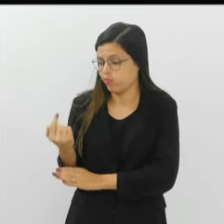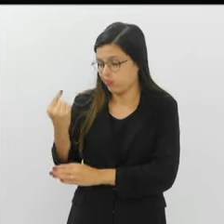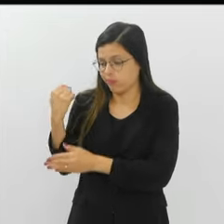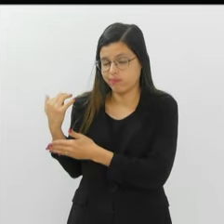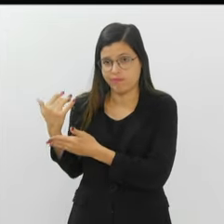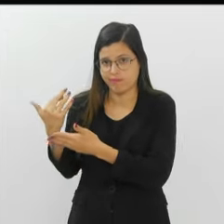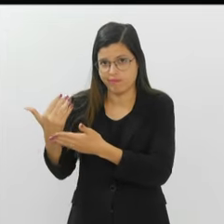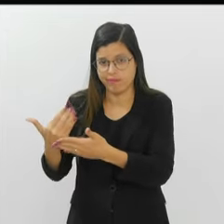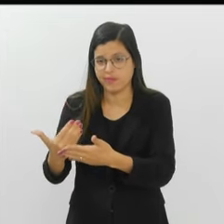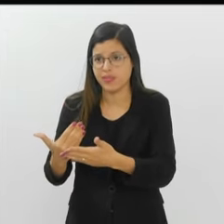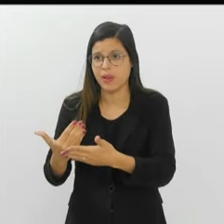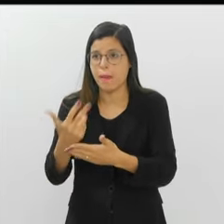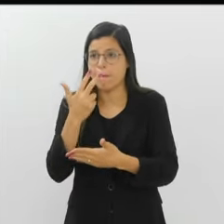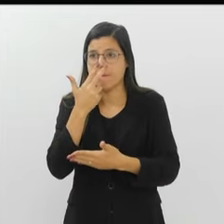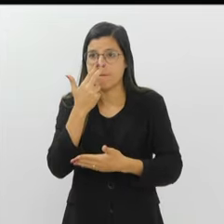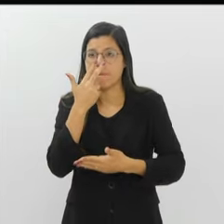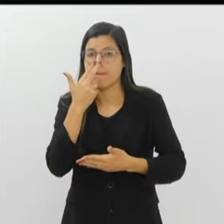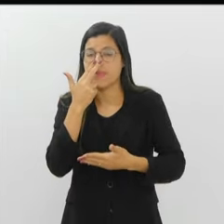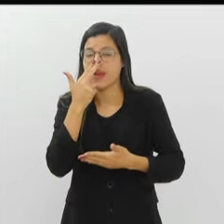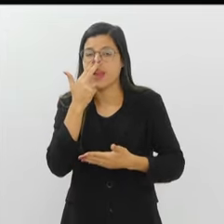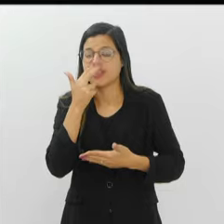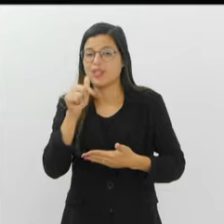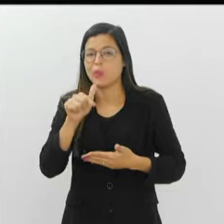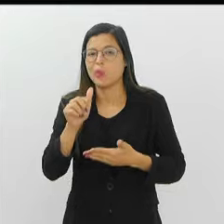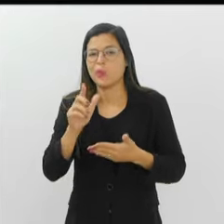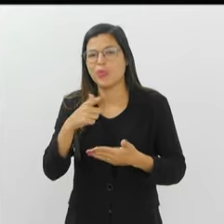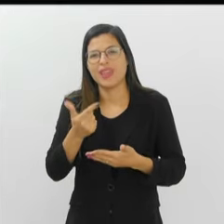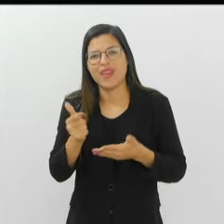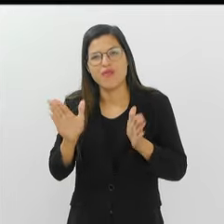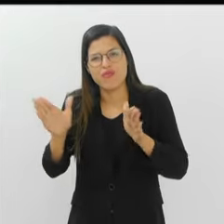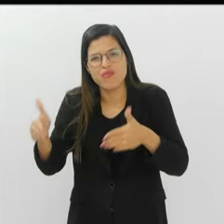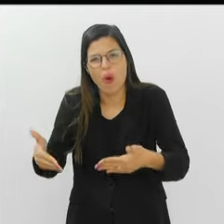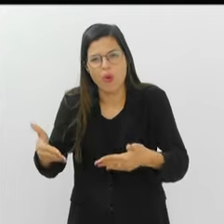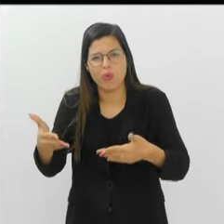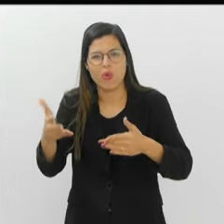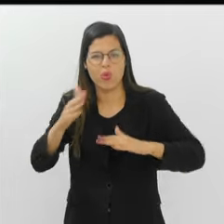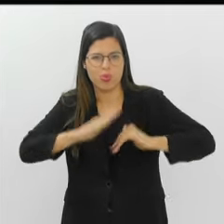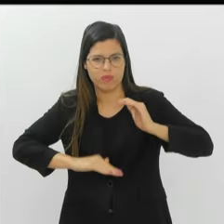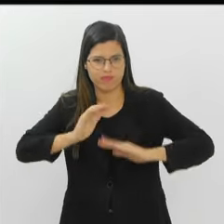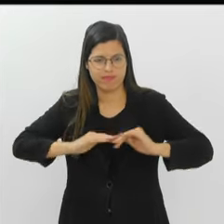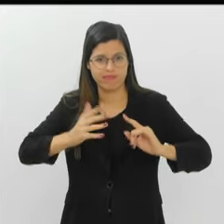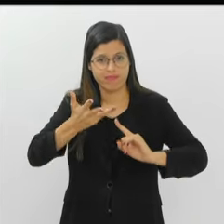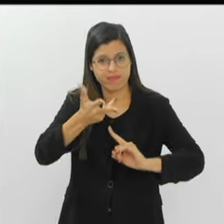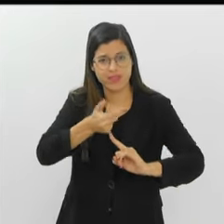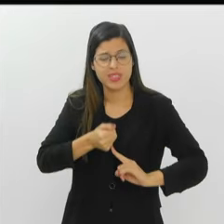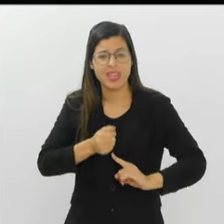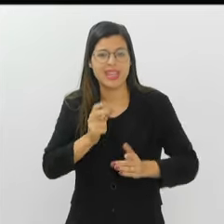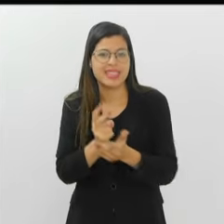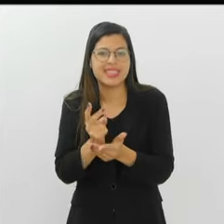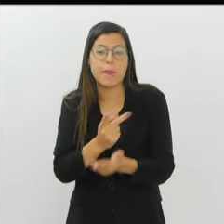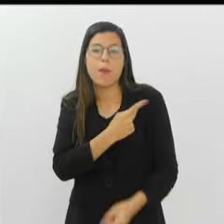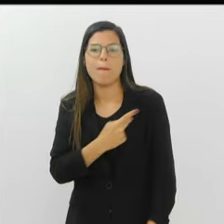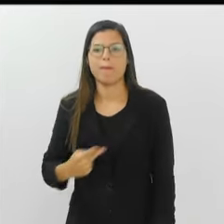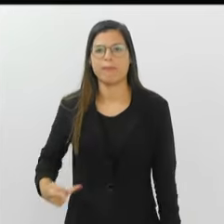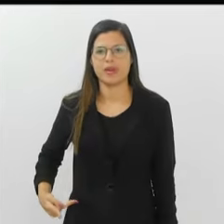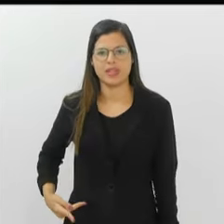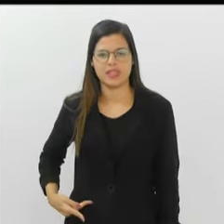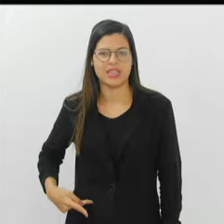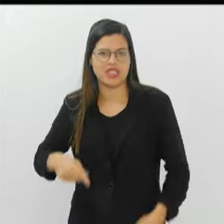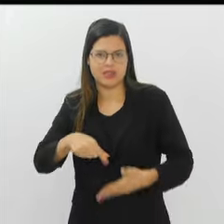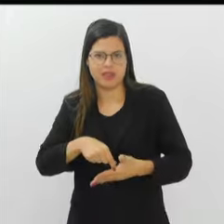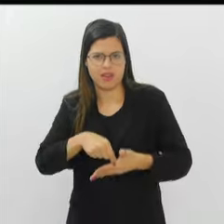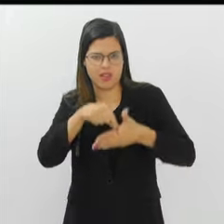Historicamente, o Carnaval de São Paulo não foi entregue à criação do artista. Sempre foi na base do presidente que fazia o que